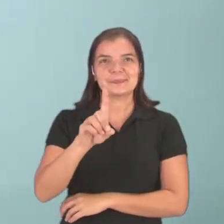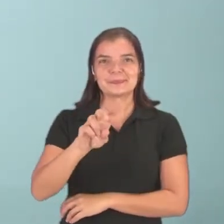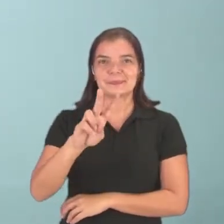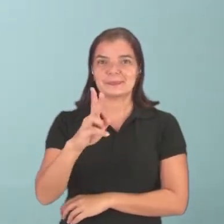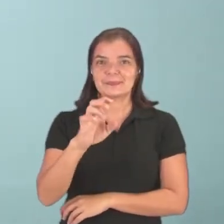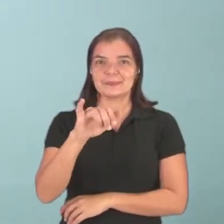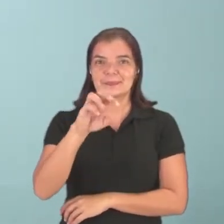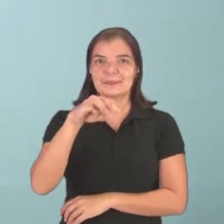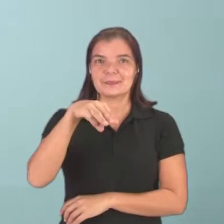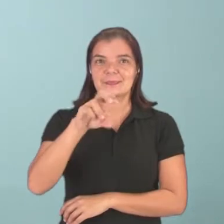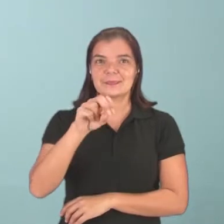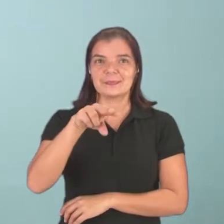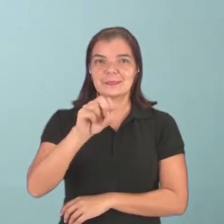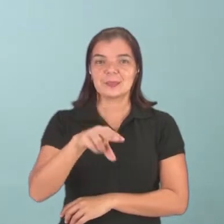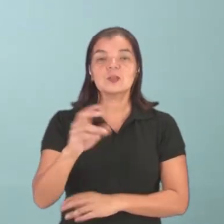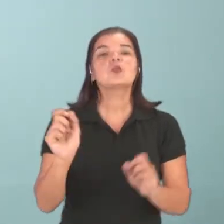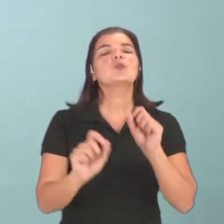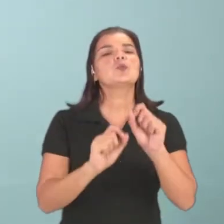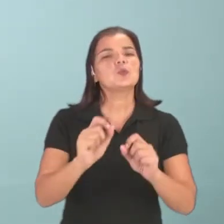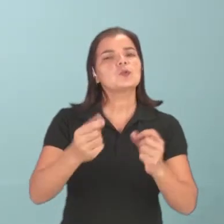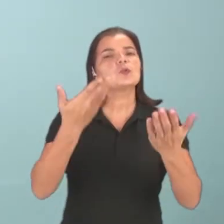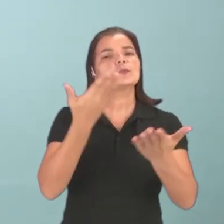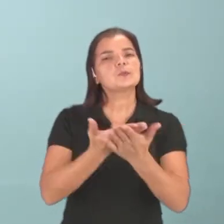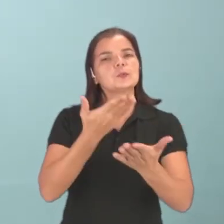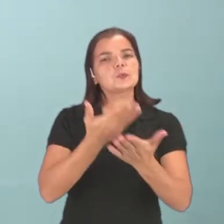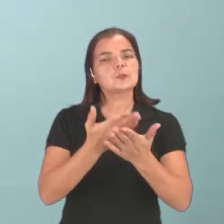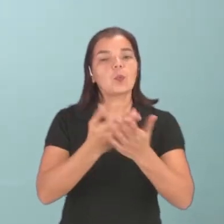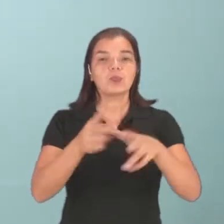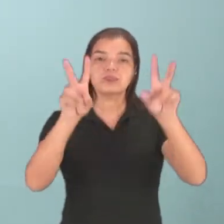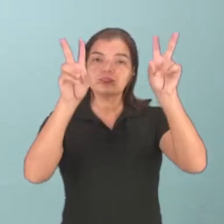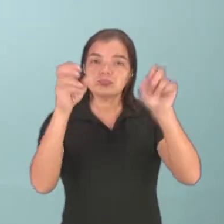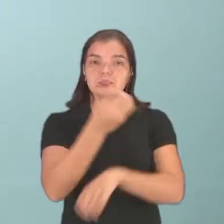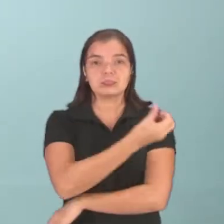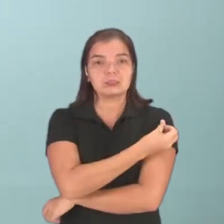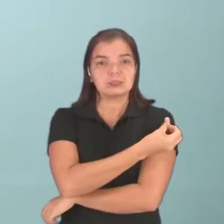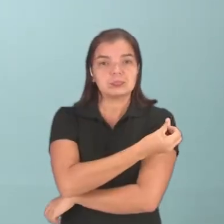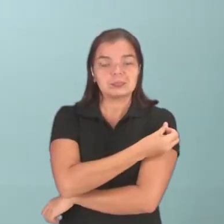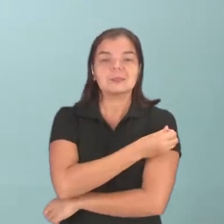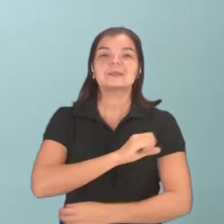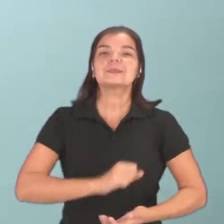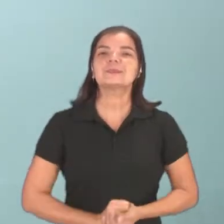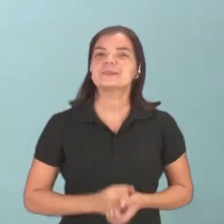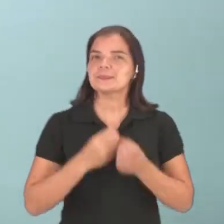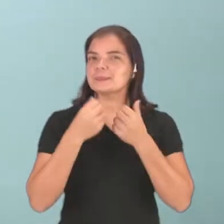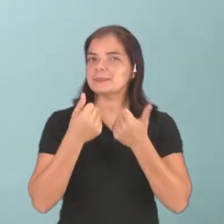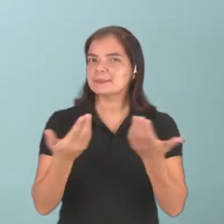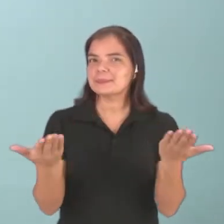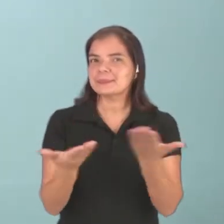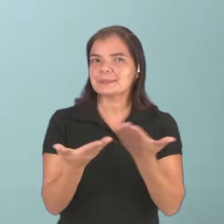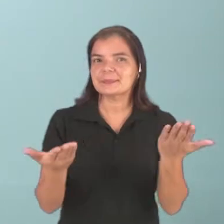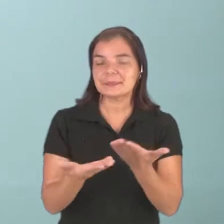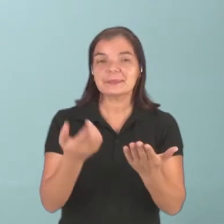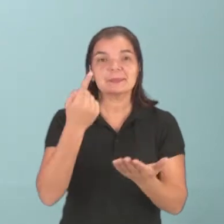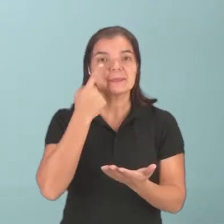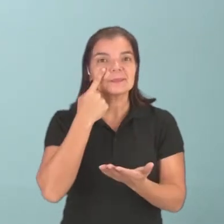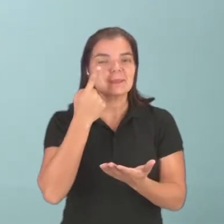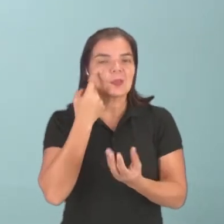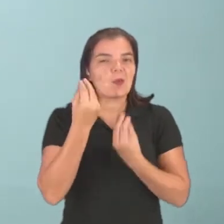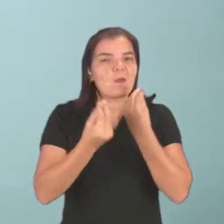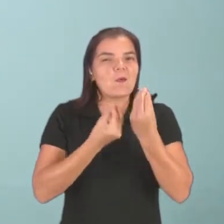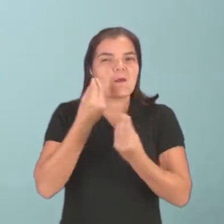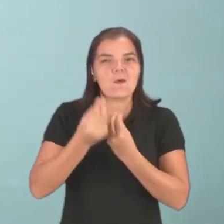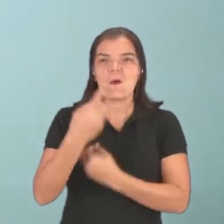Jameson Mesquita, e hoje nós vamos trabalhar mais uma temática para o sexto ano do ensino fundamental, tudo bem? Hoje nós vamos verificar